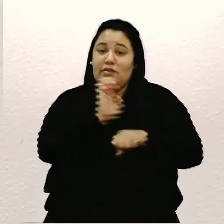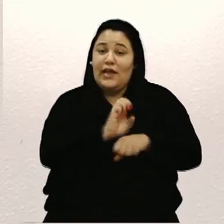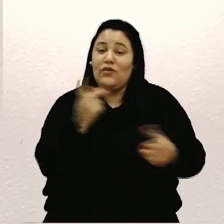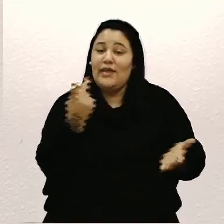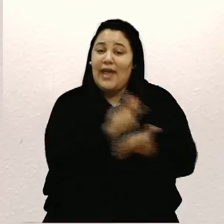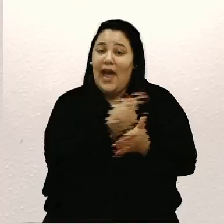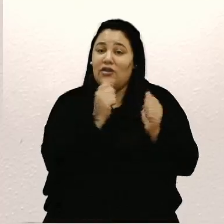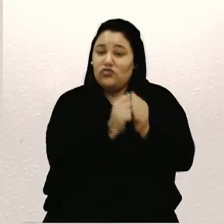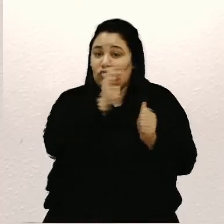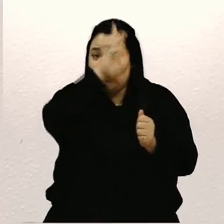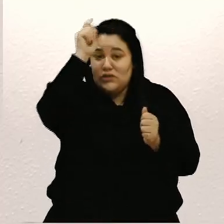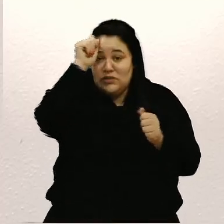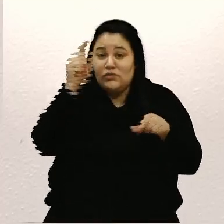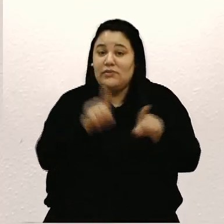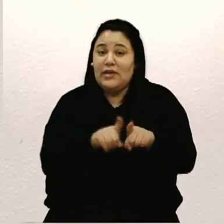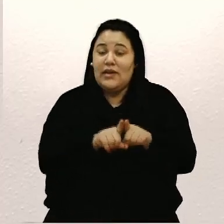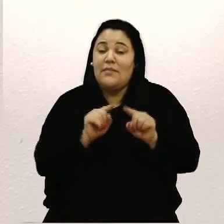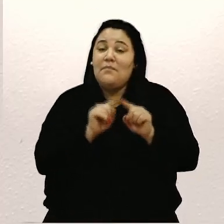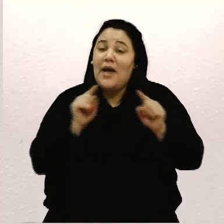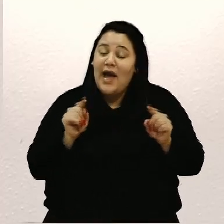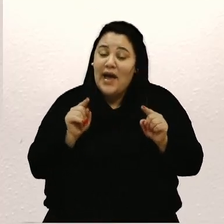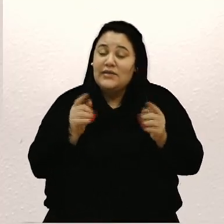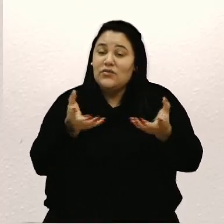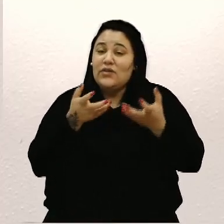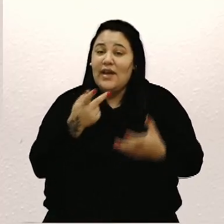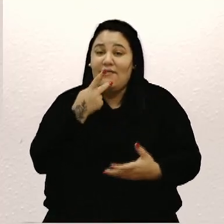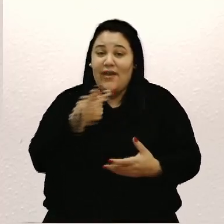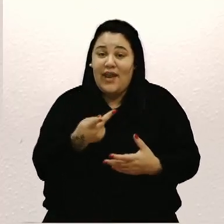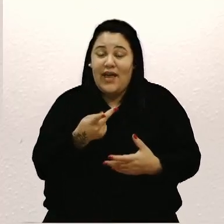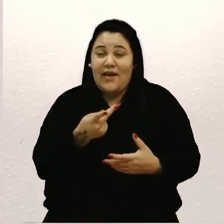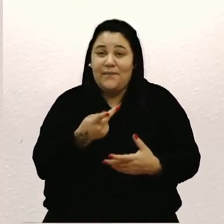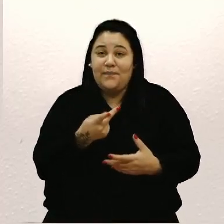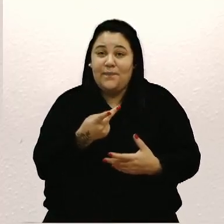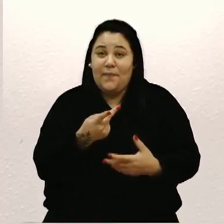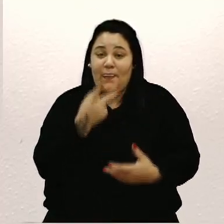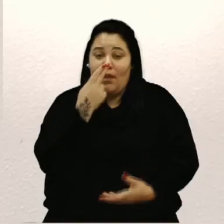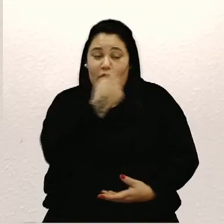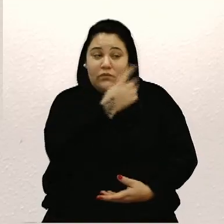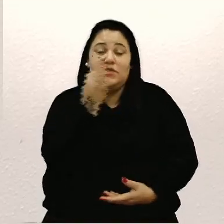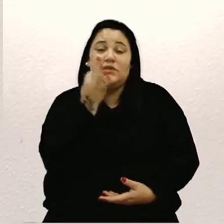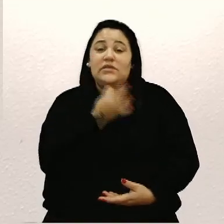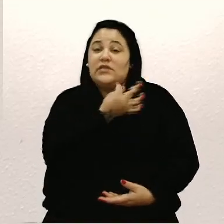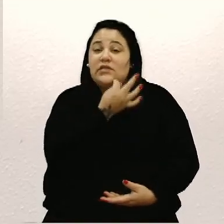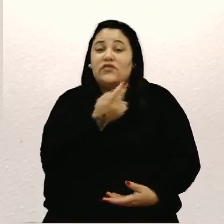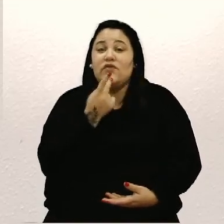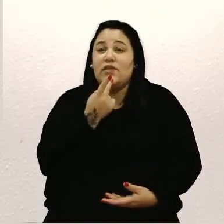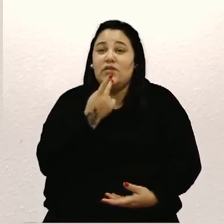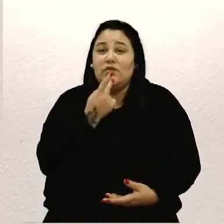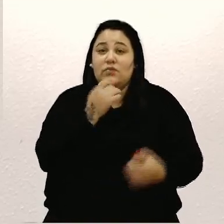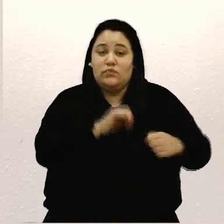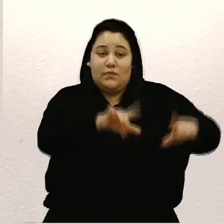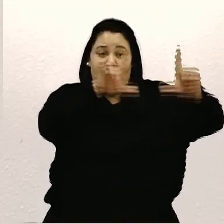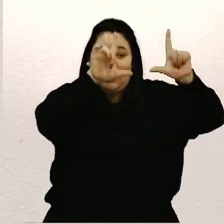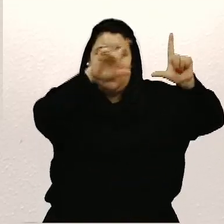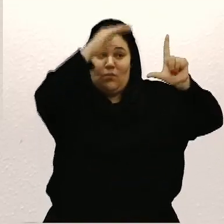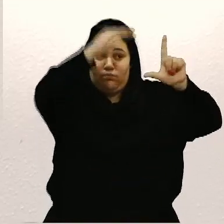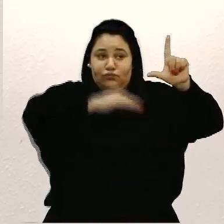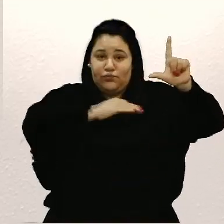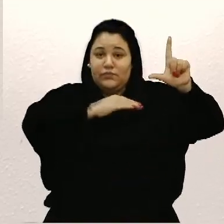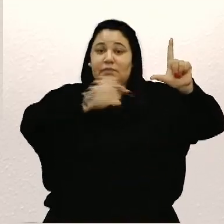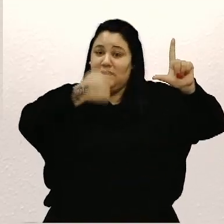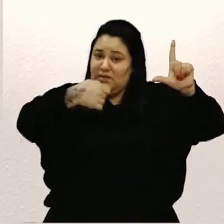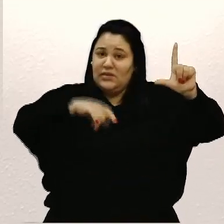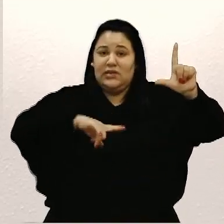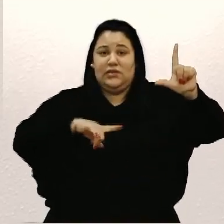municípios, mas também queria dizer na questão que a vereadora Tati Frisse colocou do painel, acho importante, vereador, o painel,